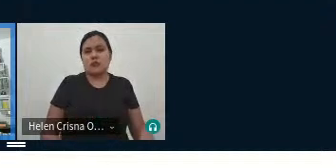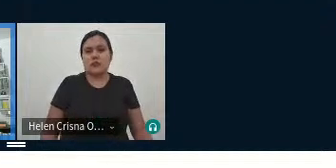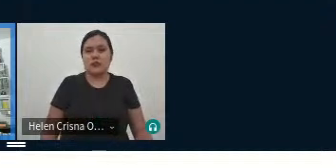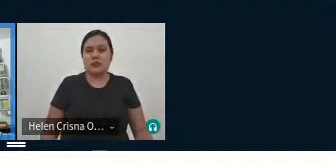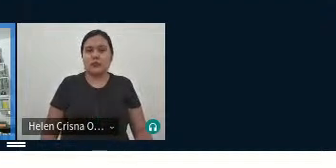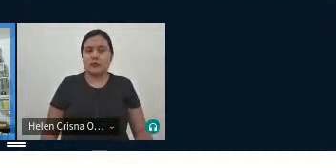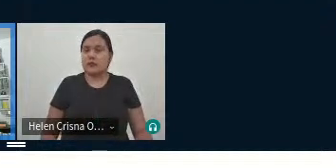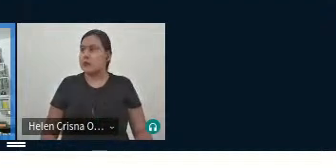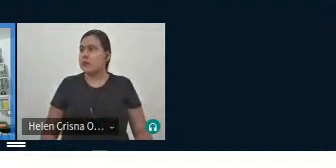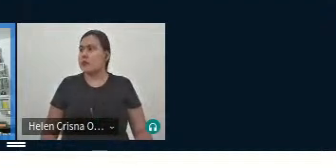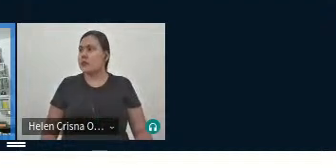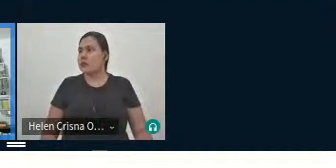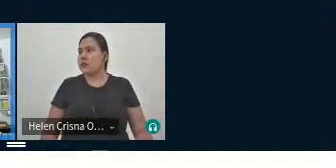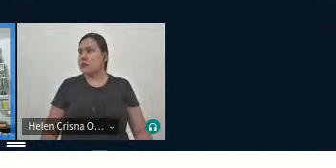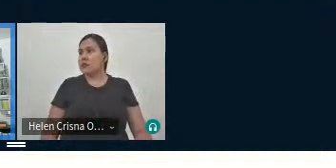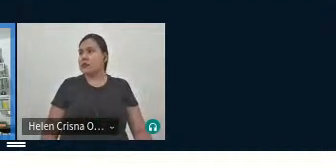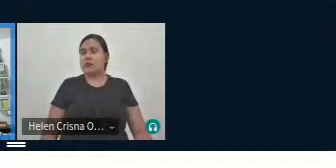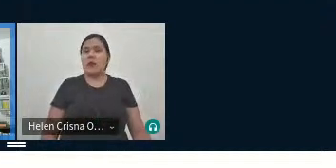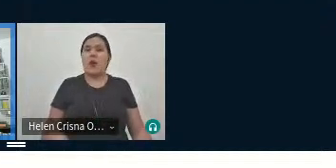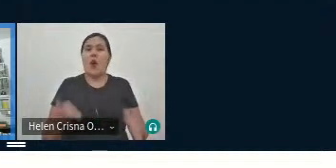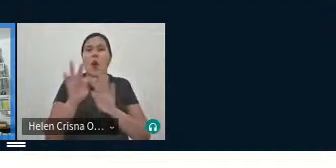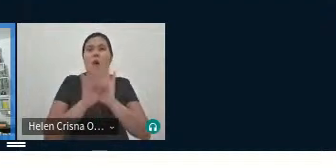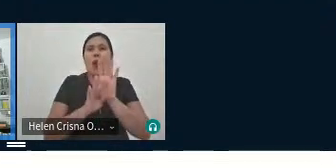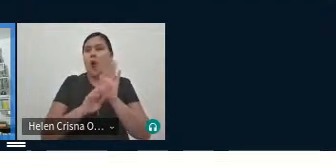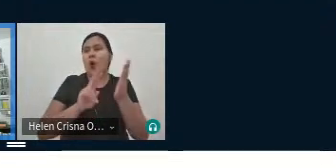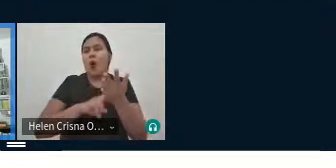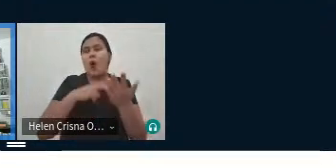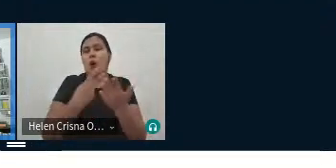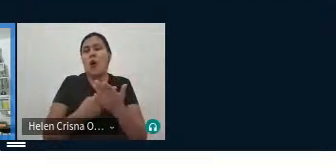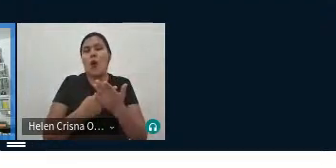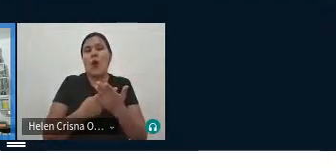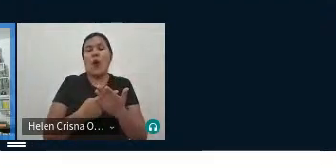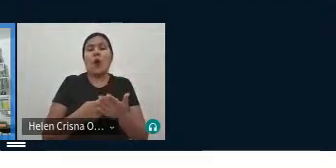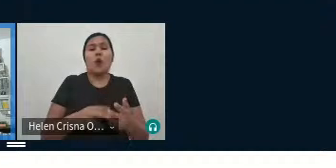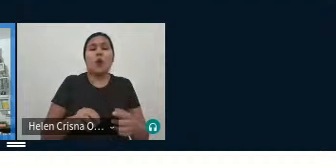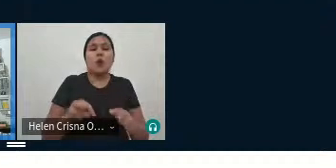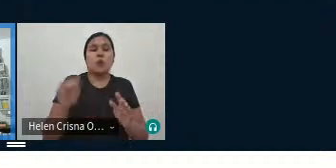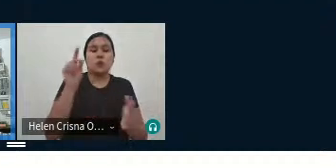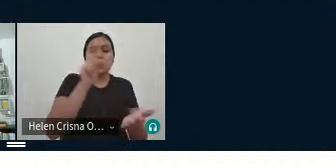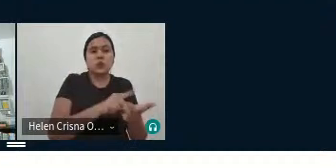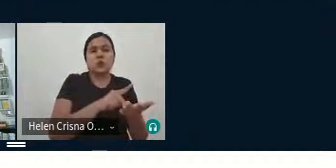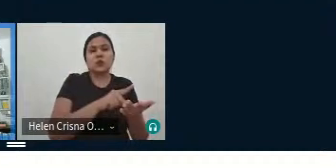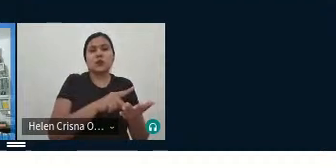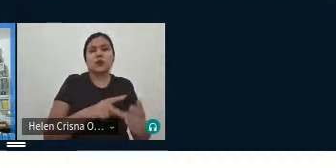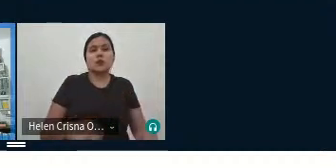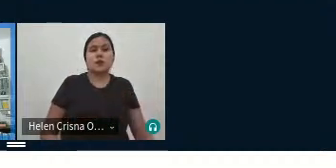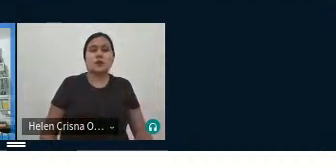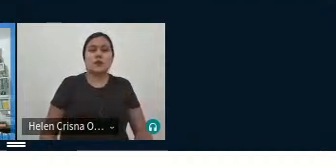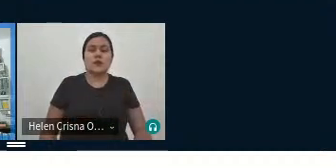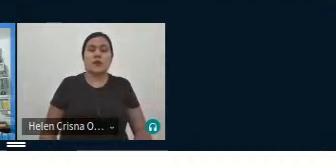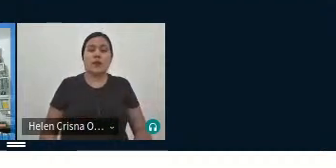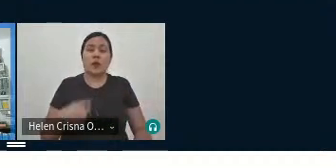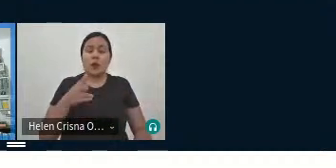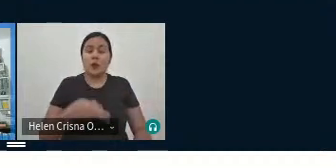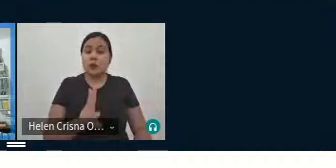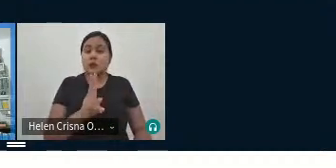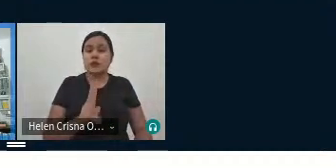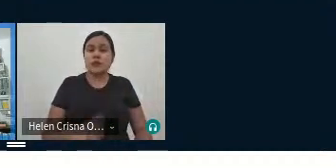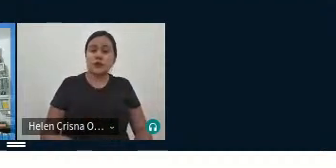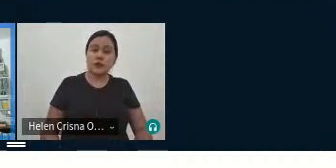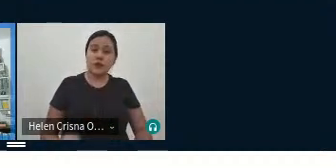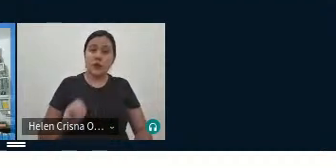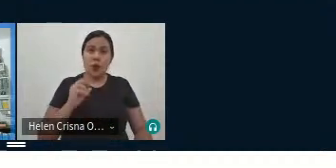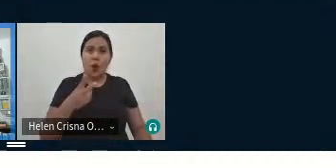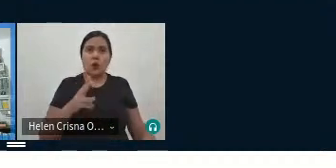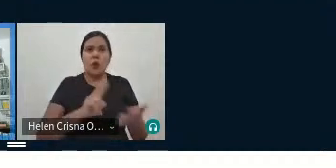onde foi, o texto foi traduzido, para onde foi, o texto original, se mantém, né, você